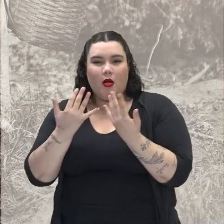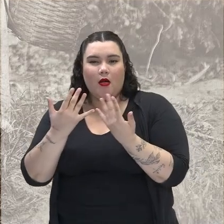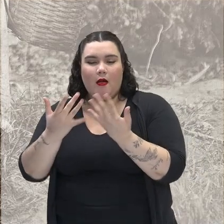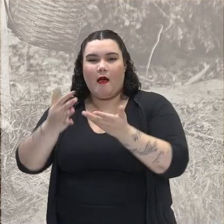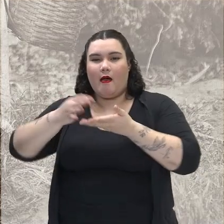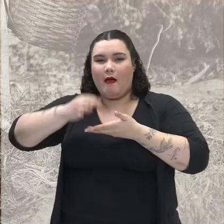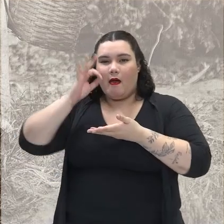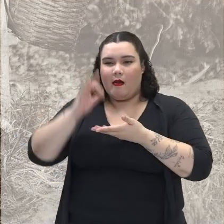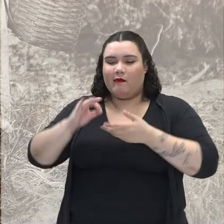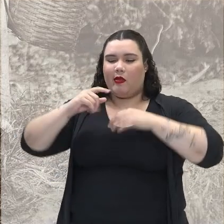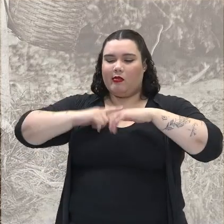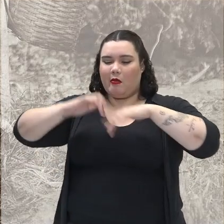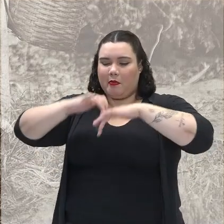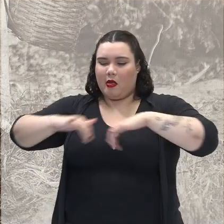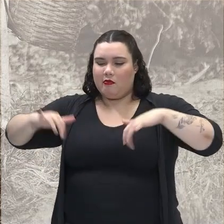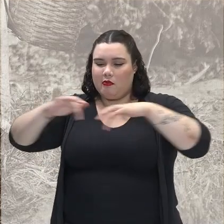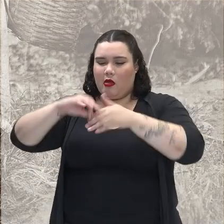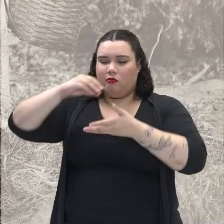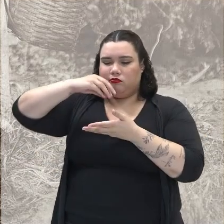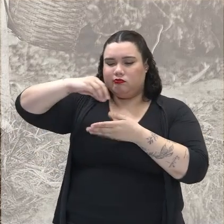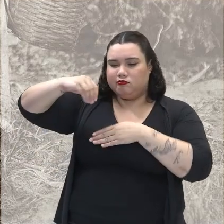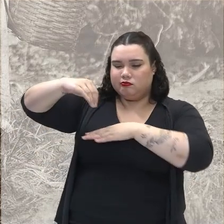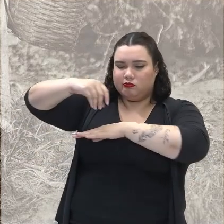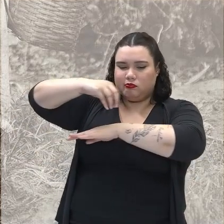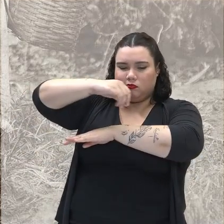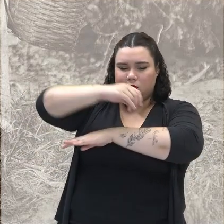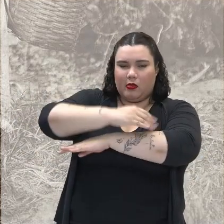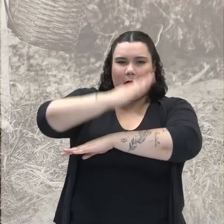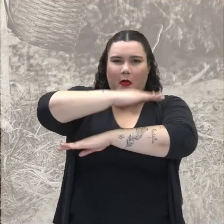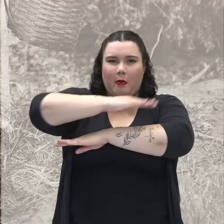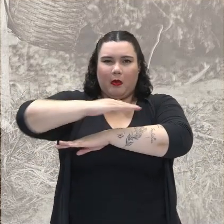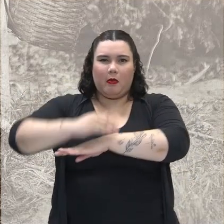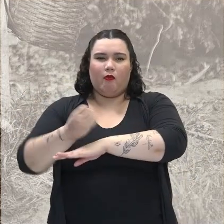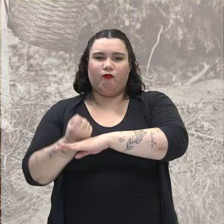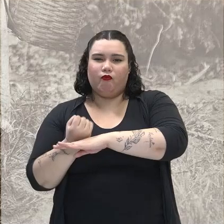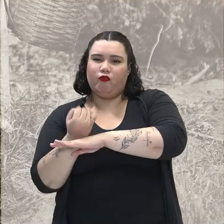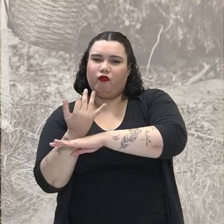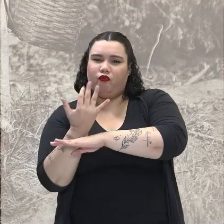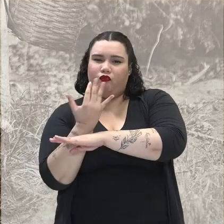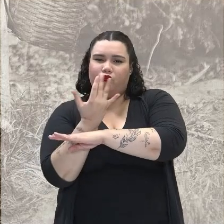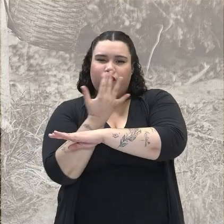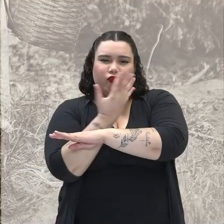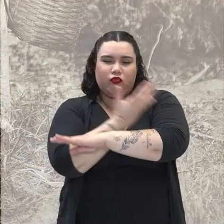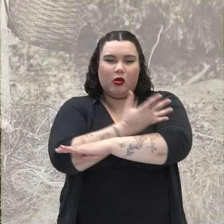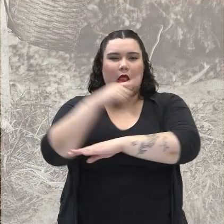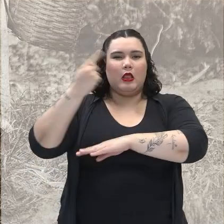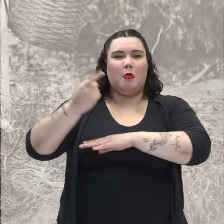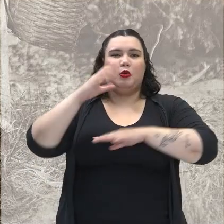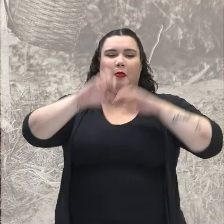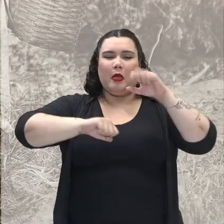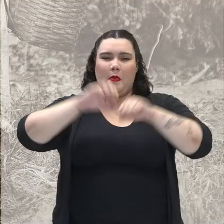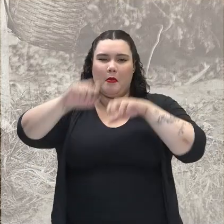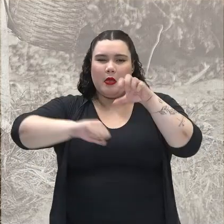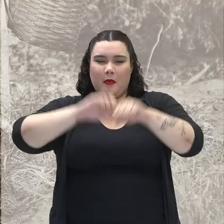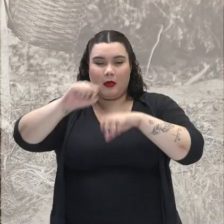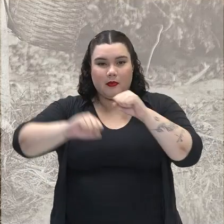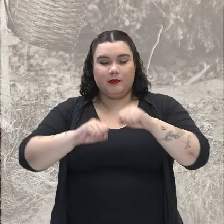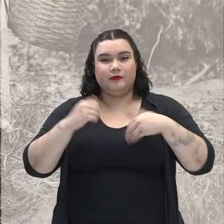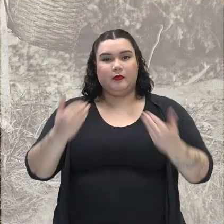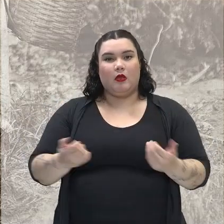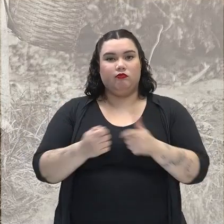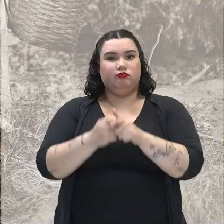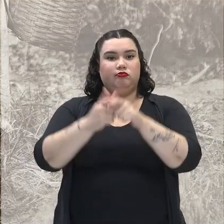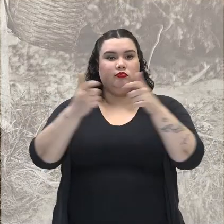trabalhadas, plantadas, feita a colheita do café. Então você imagina que houve um aumento vertiginoso do número de pessoas